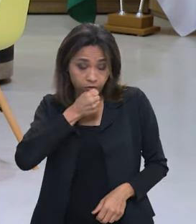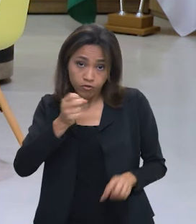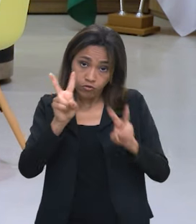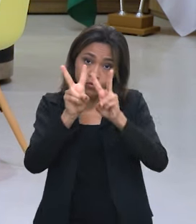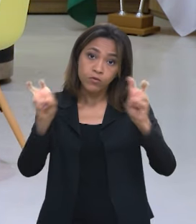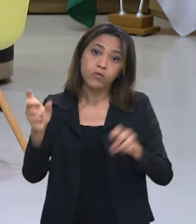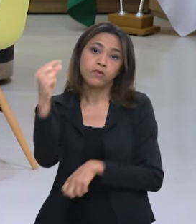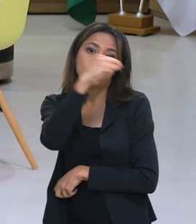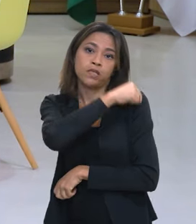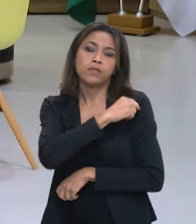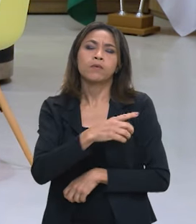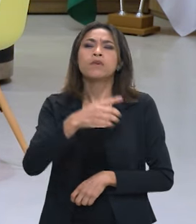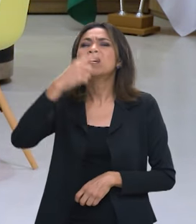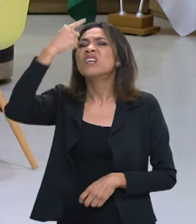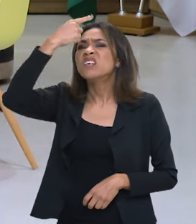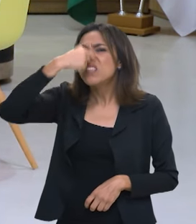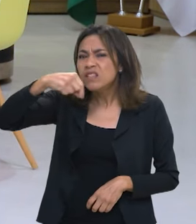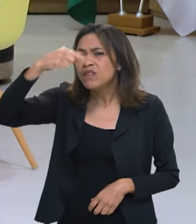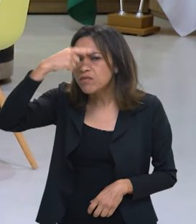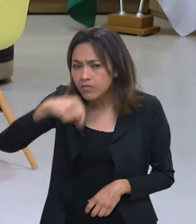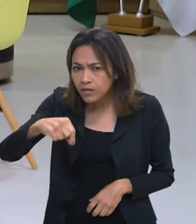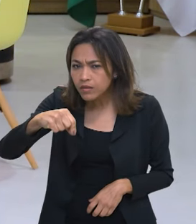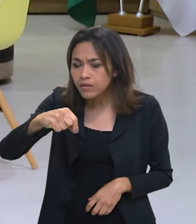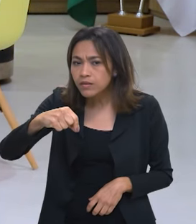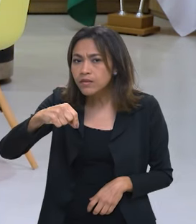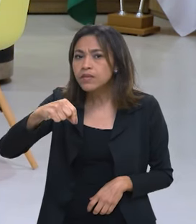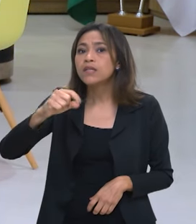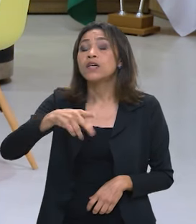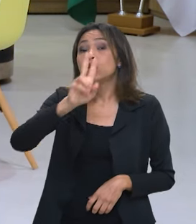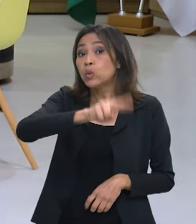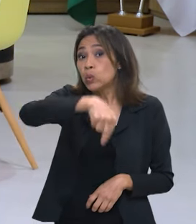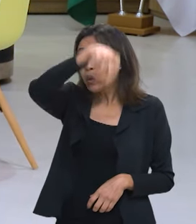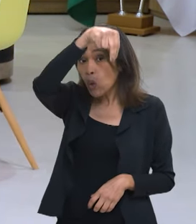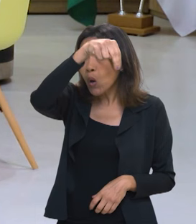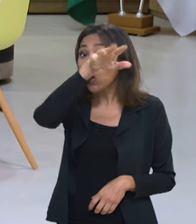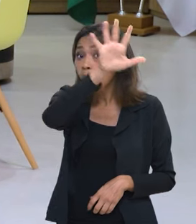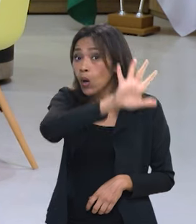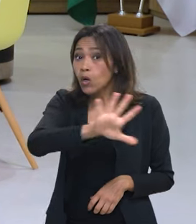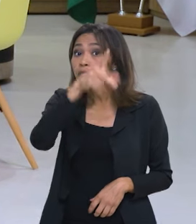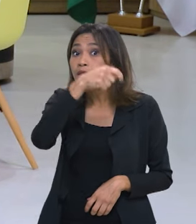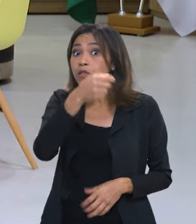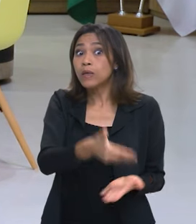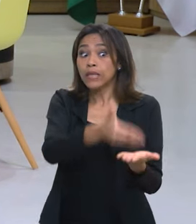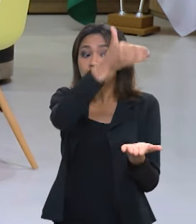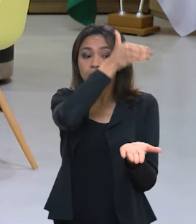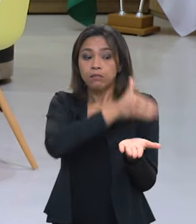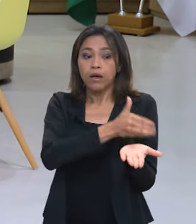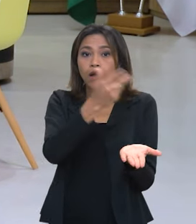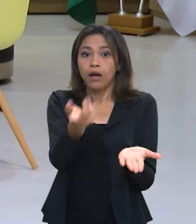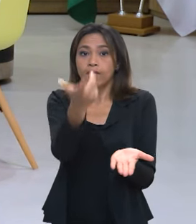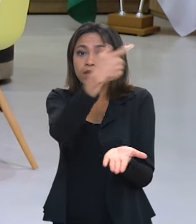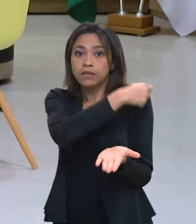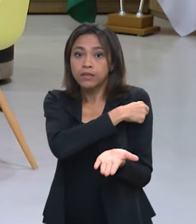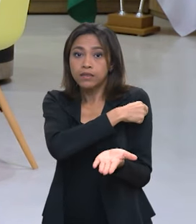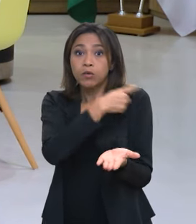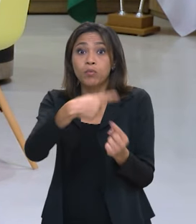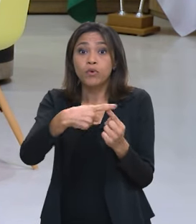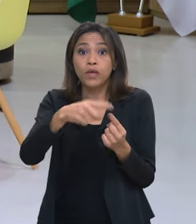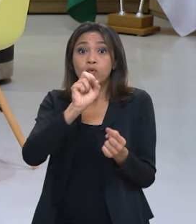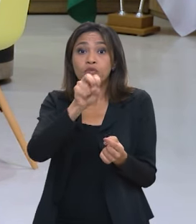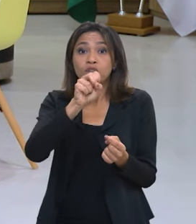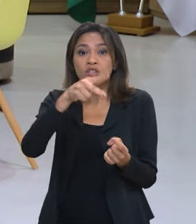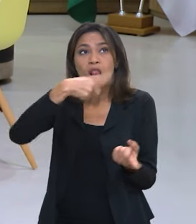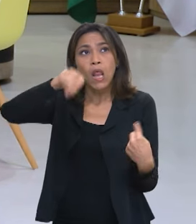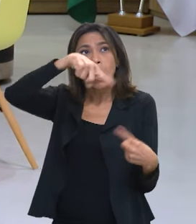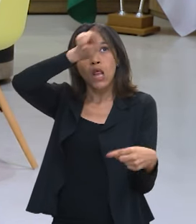falando ainda sobre vacinação gripe vacinação na região norte teve que ser antecipada devido a maior